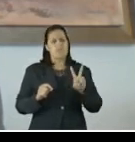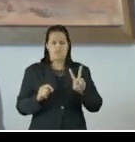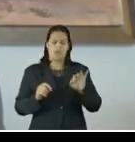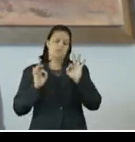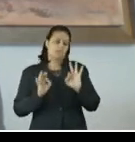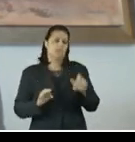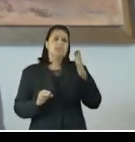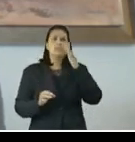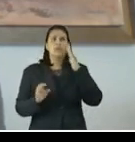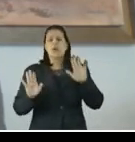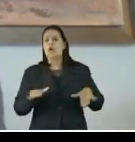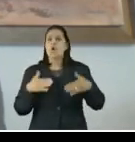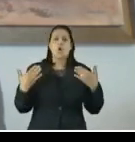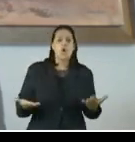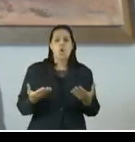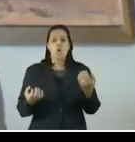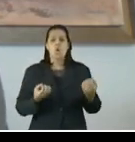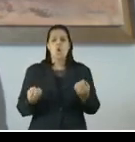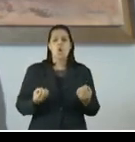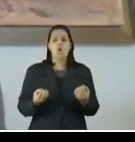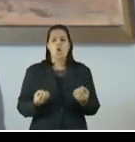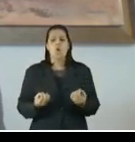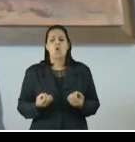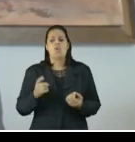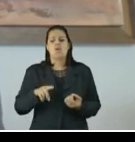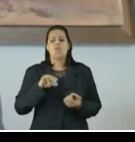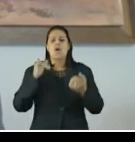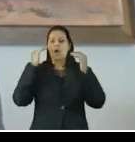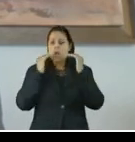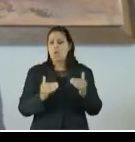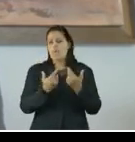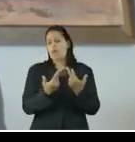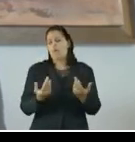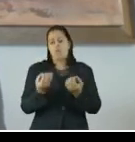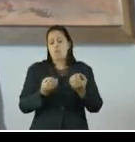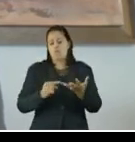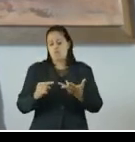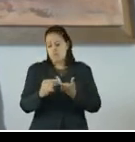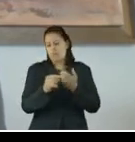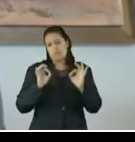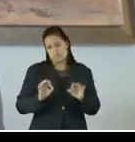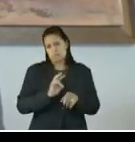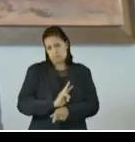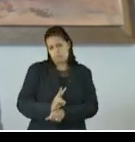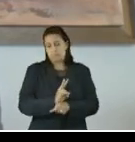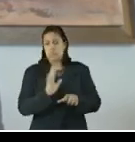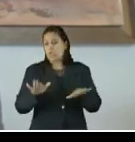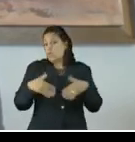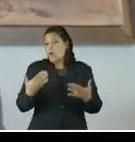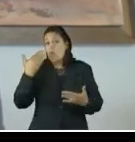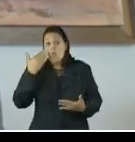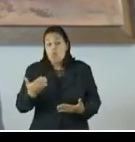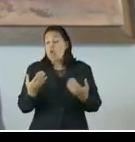será obedecida para a realização dessa auditoria, vai considerar qual é a amostra que vai ser